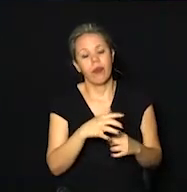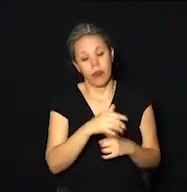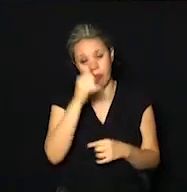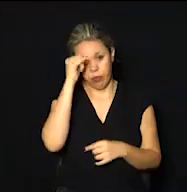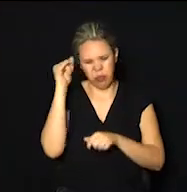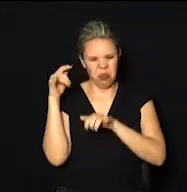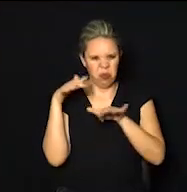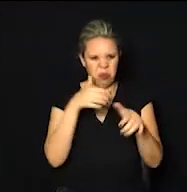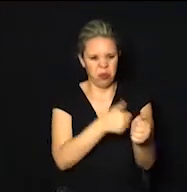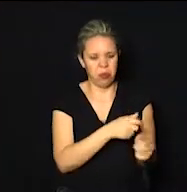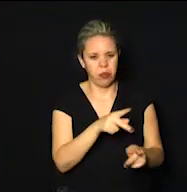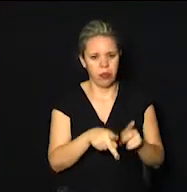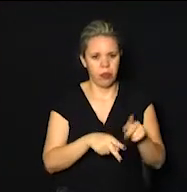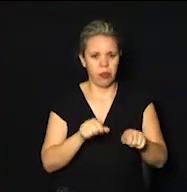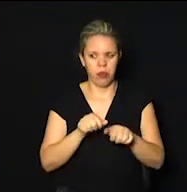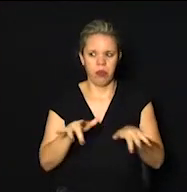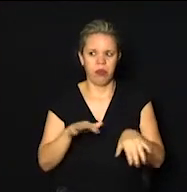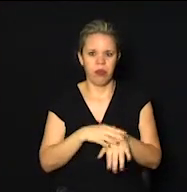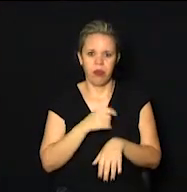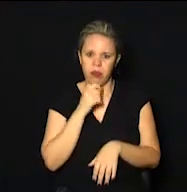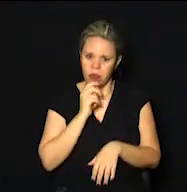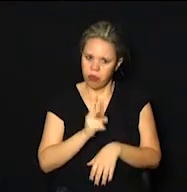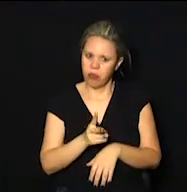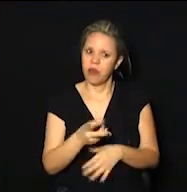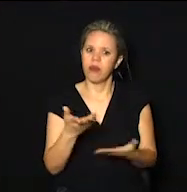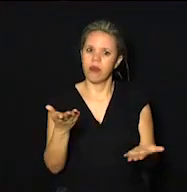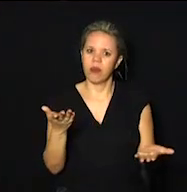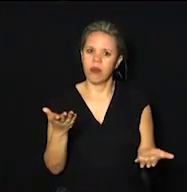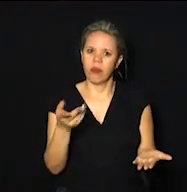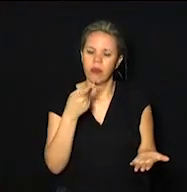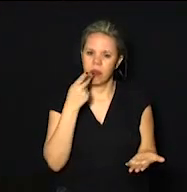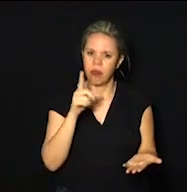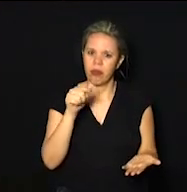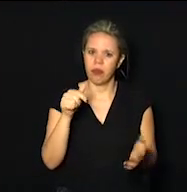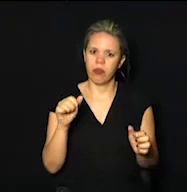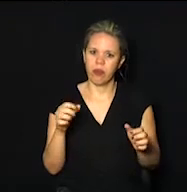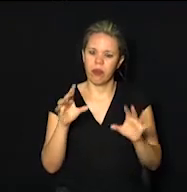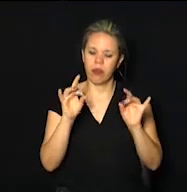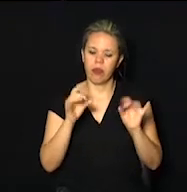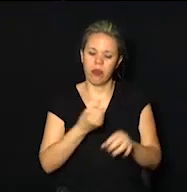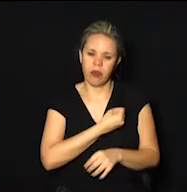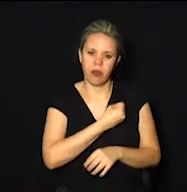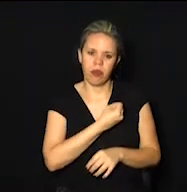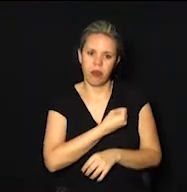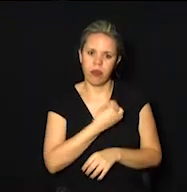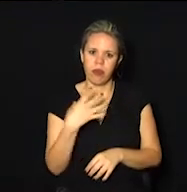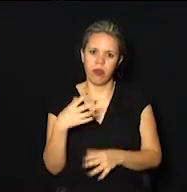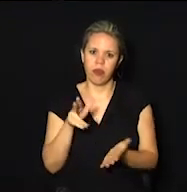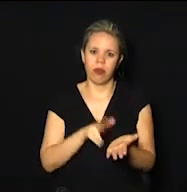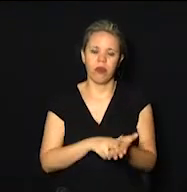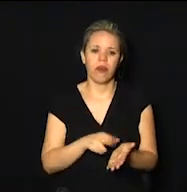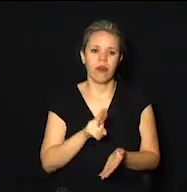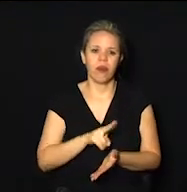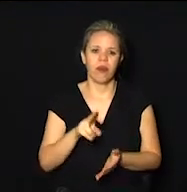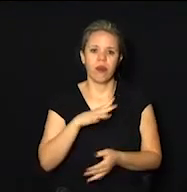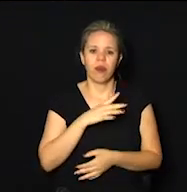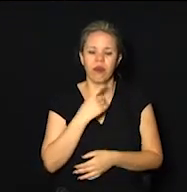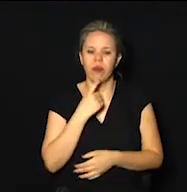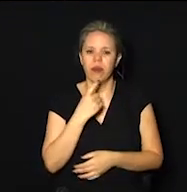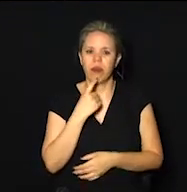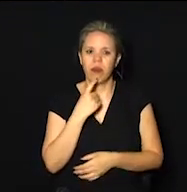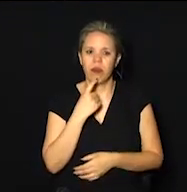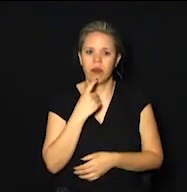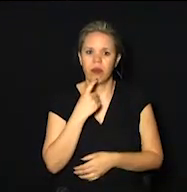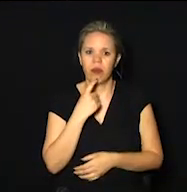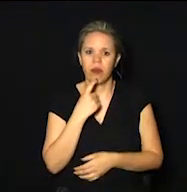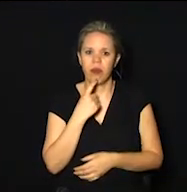aglomeração, porque a pandemia está aí e você já já vai falar todos os números, quantidade de leitos ocupados na cidade de Campinas. É